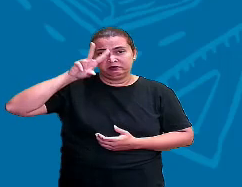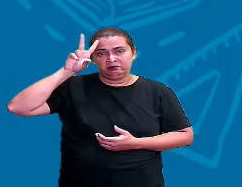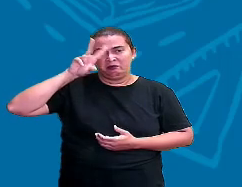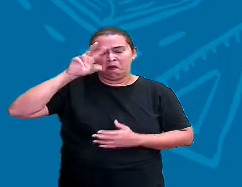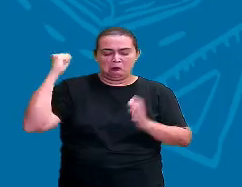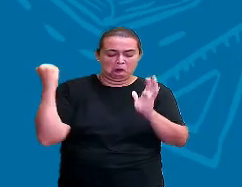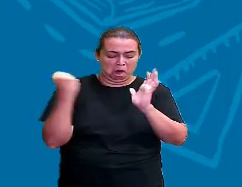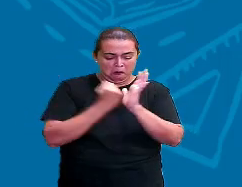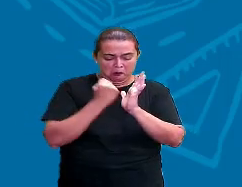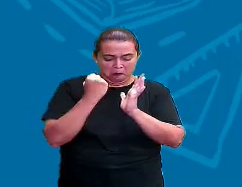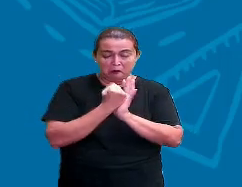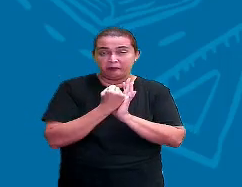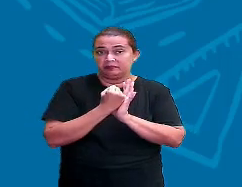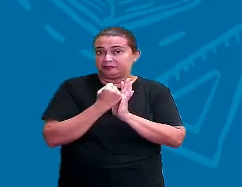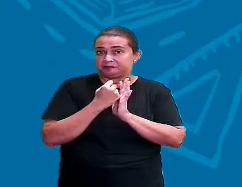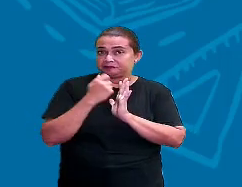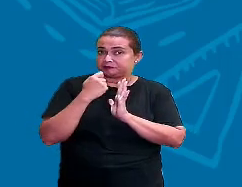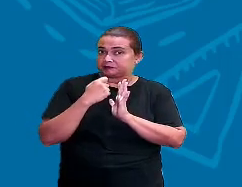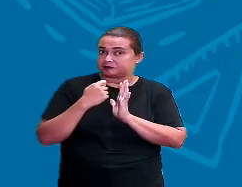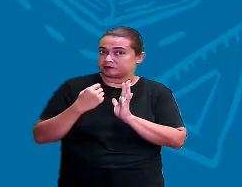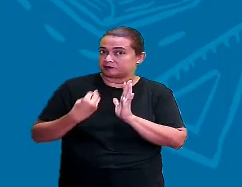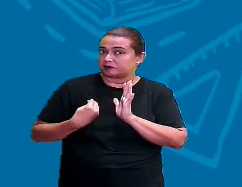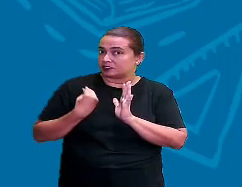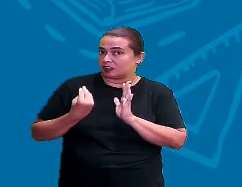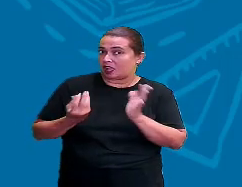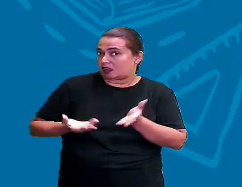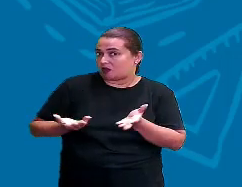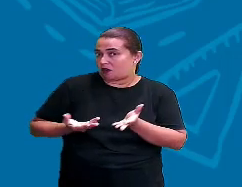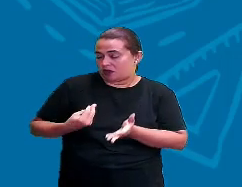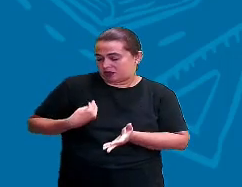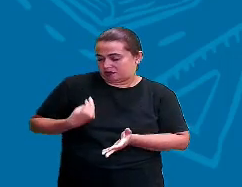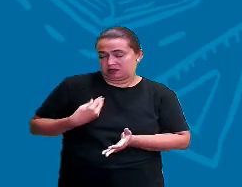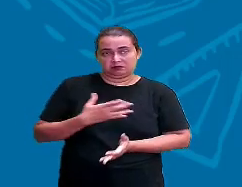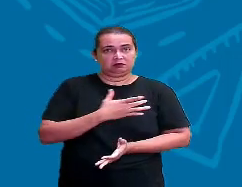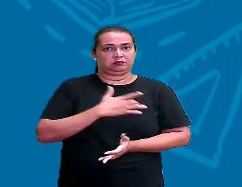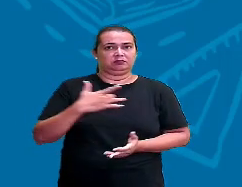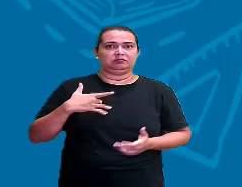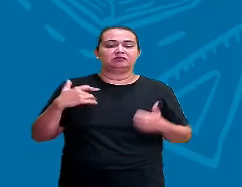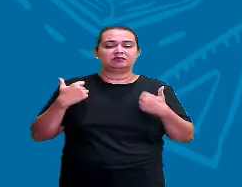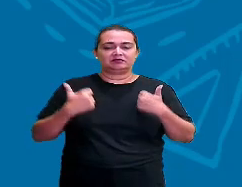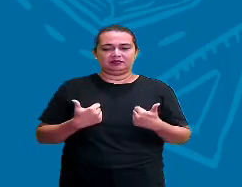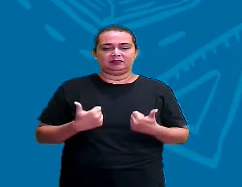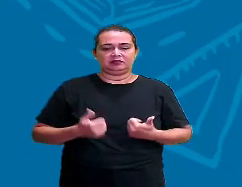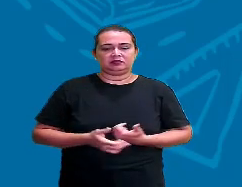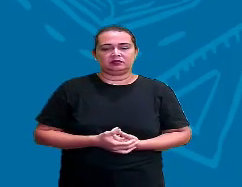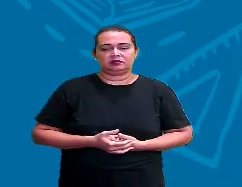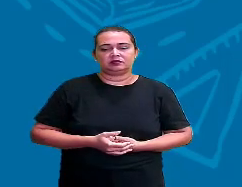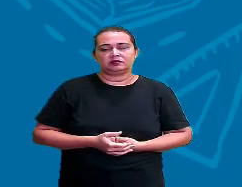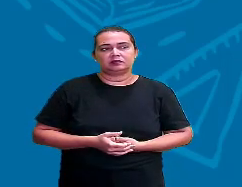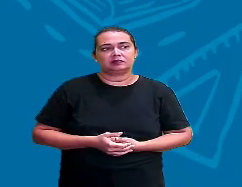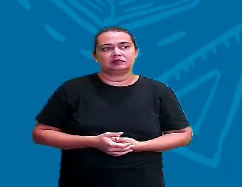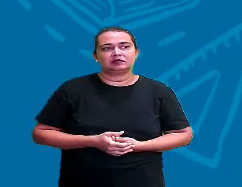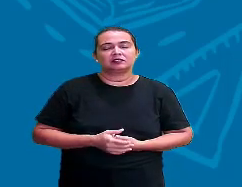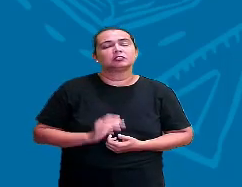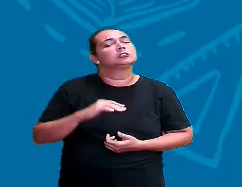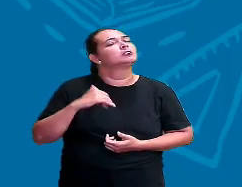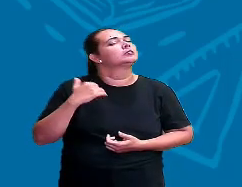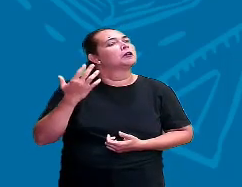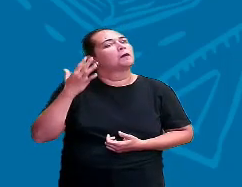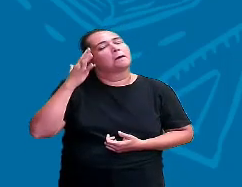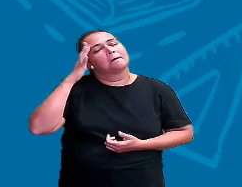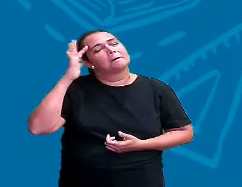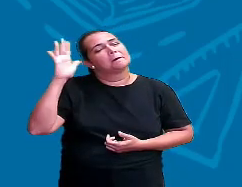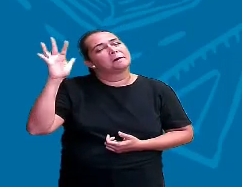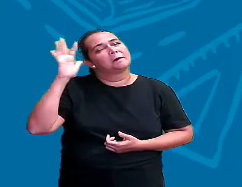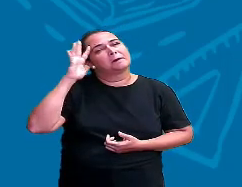enquanto nós estamos aqui, vivos e saudáveis. Tá bem? Aí, pra gente pensar assim,